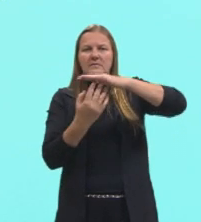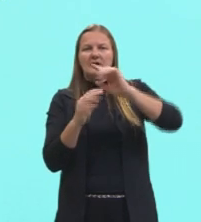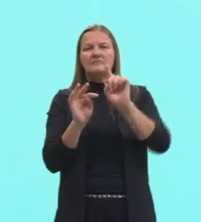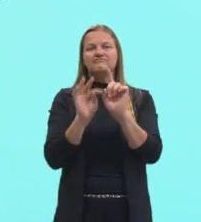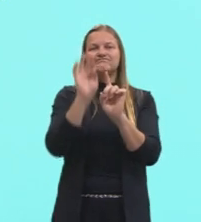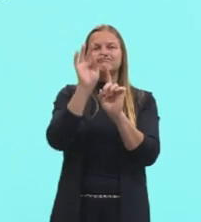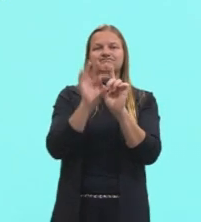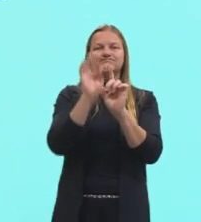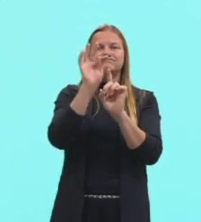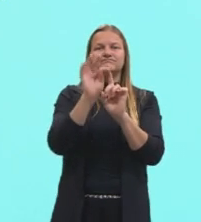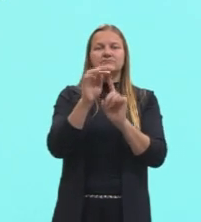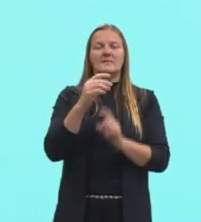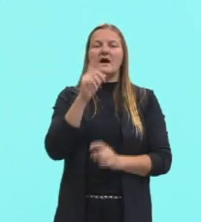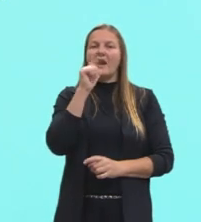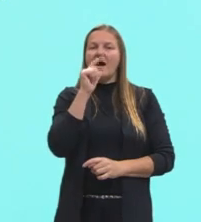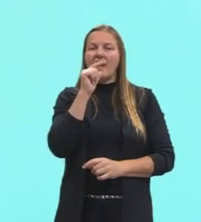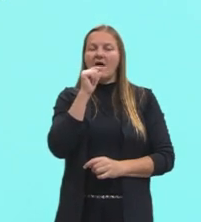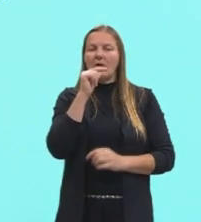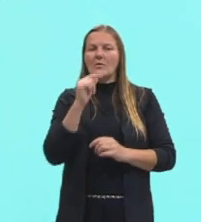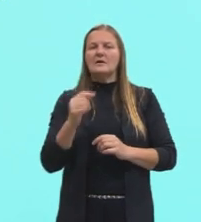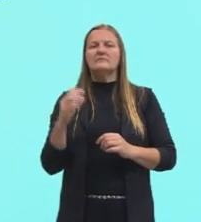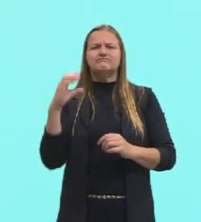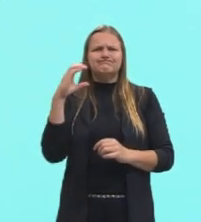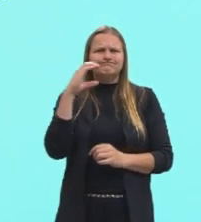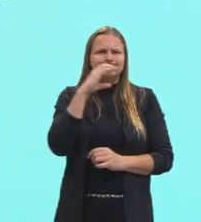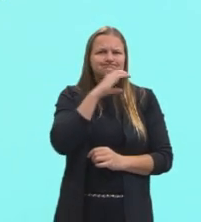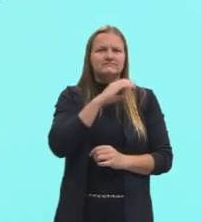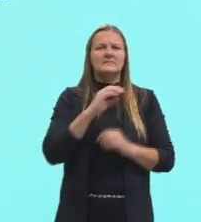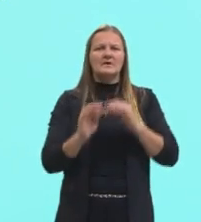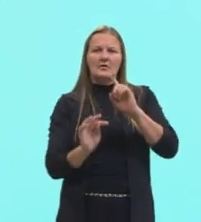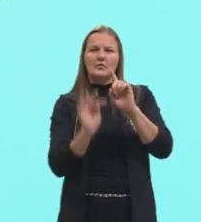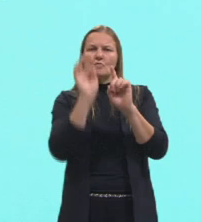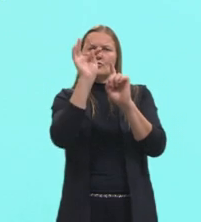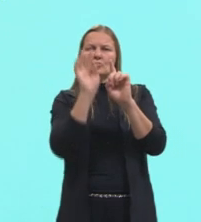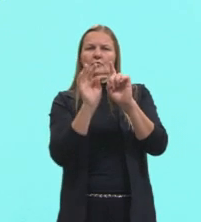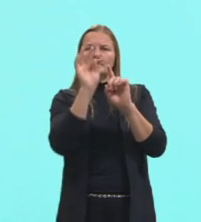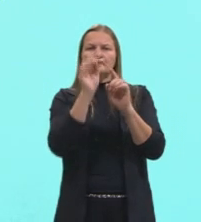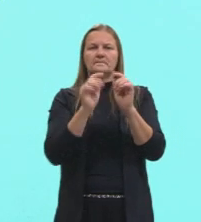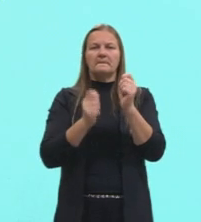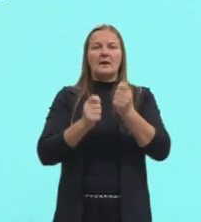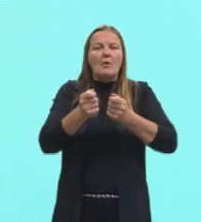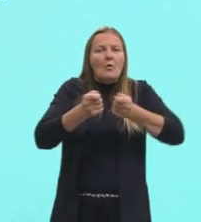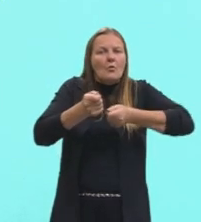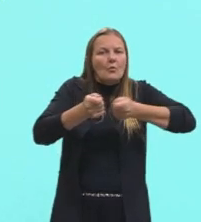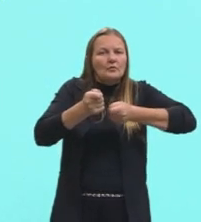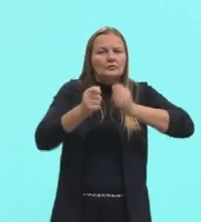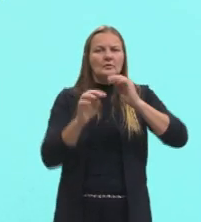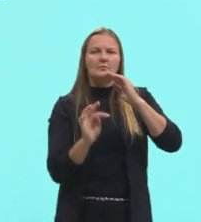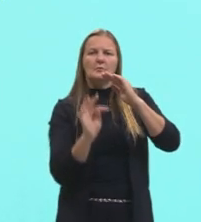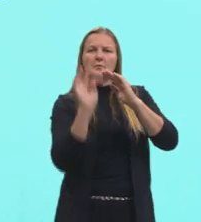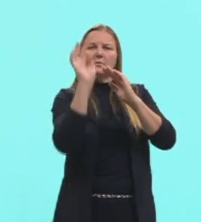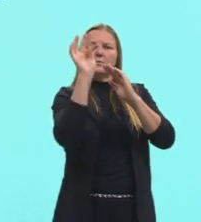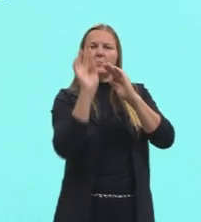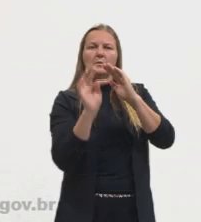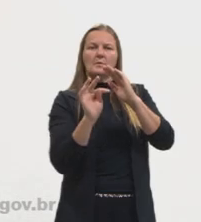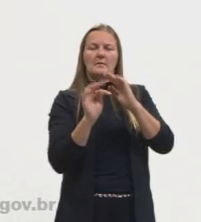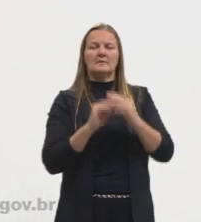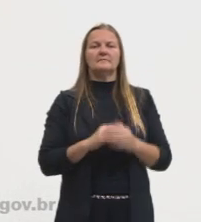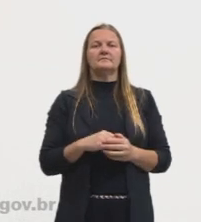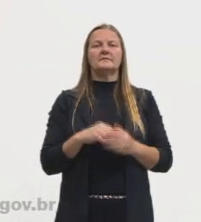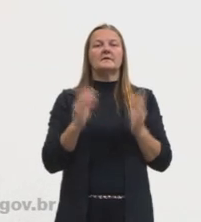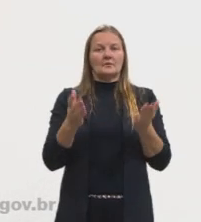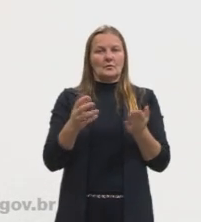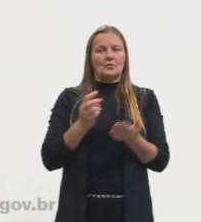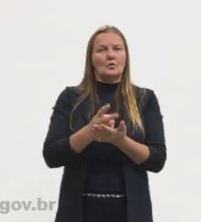A água, ela tem um calor específico alto, então, ela vai regular termicamente aí os locais, tá? Vamos voltar, então,